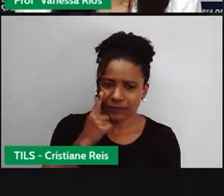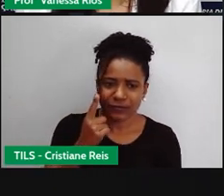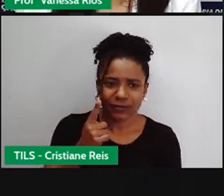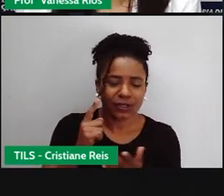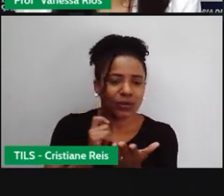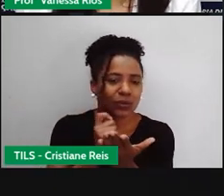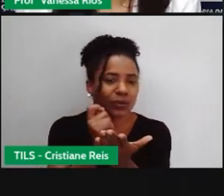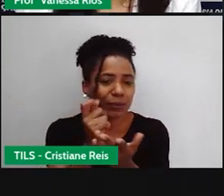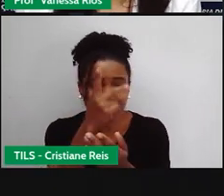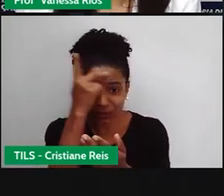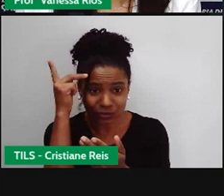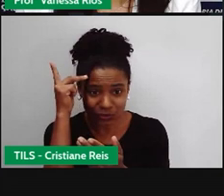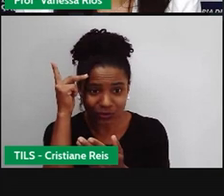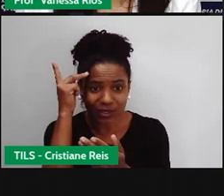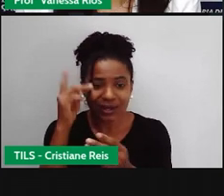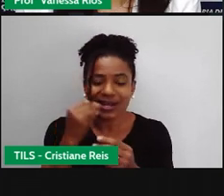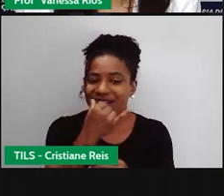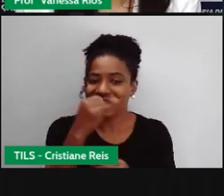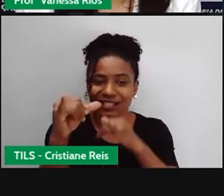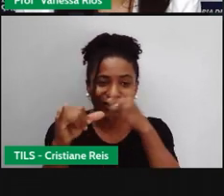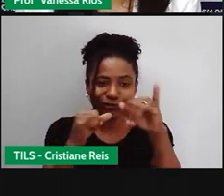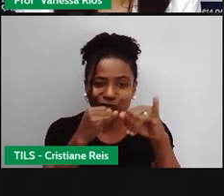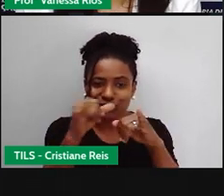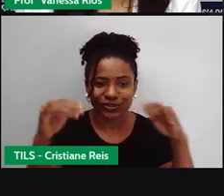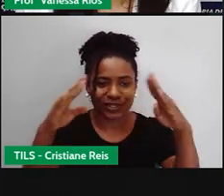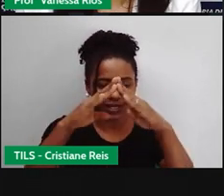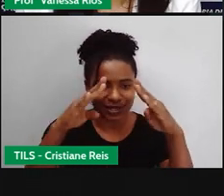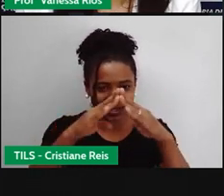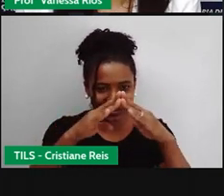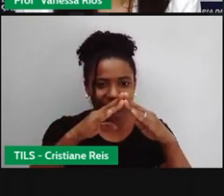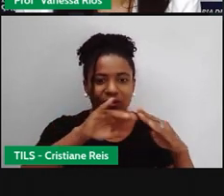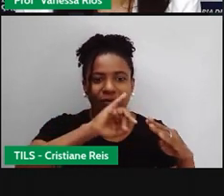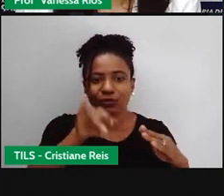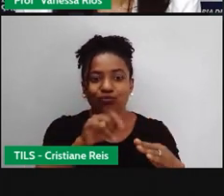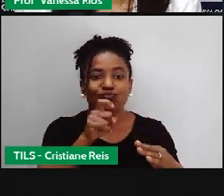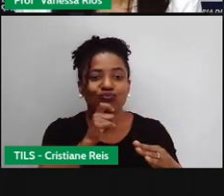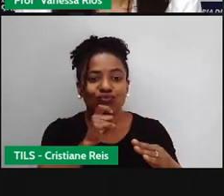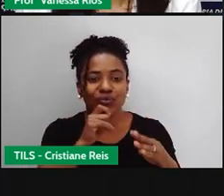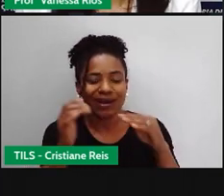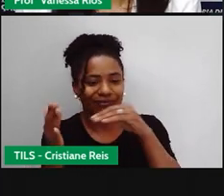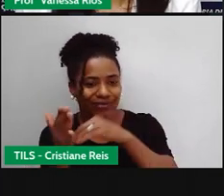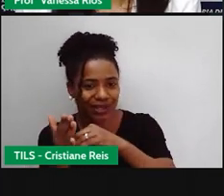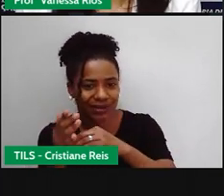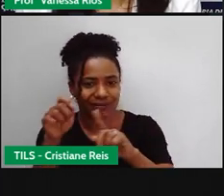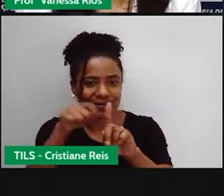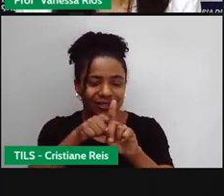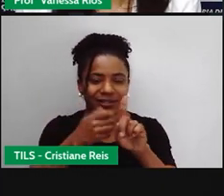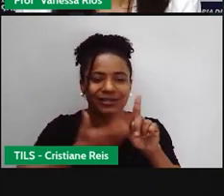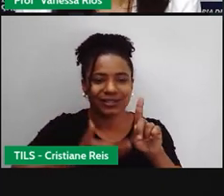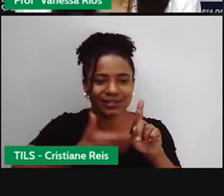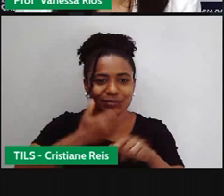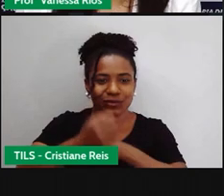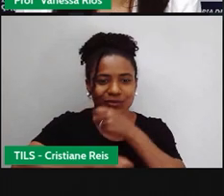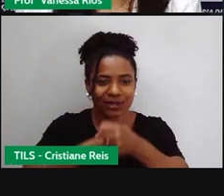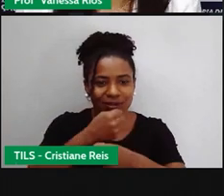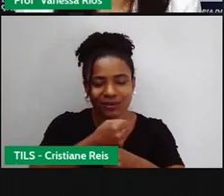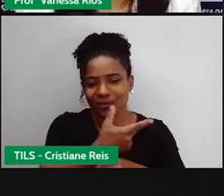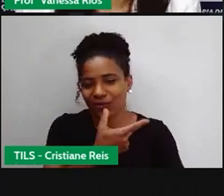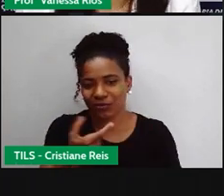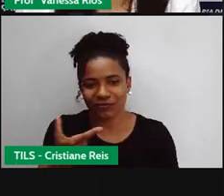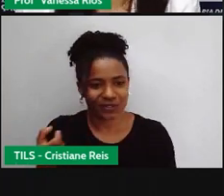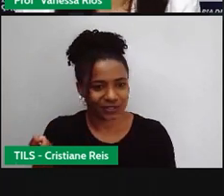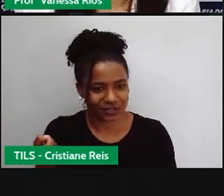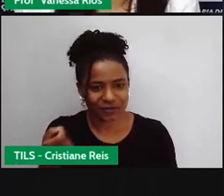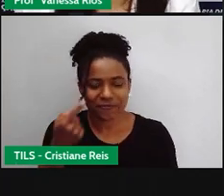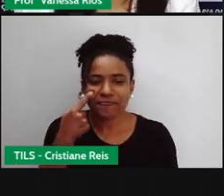residência em quilowatres de julho até dezembro de 2020 está representado pelo gráfico.